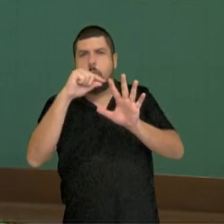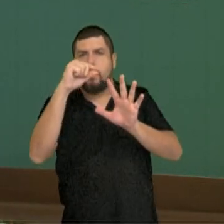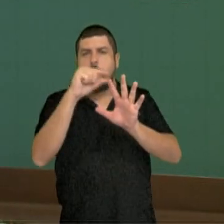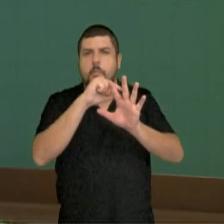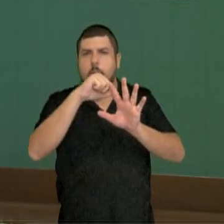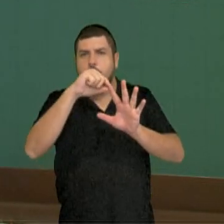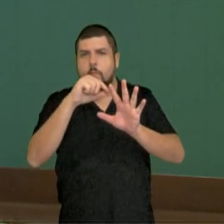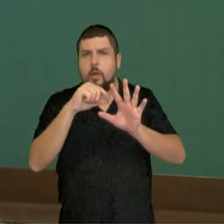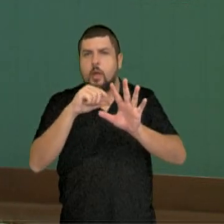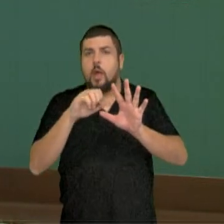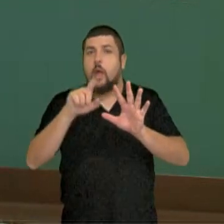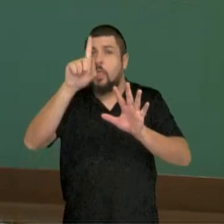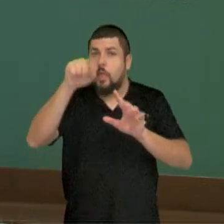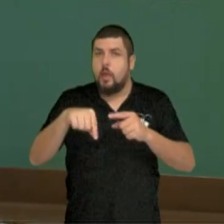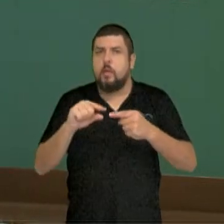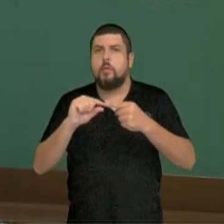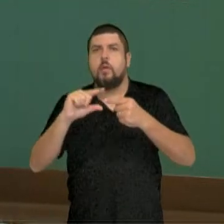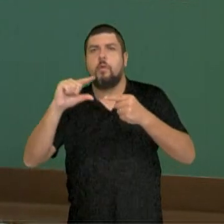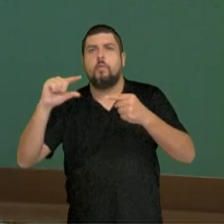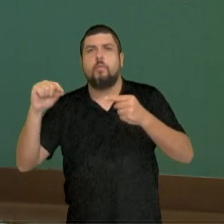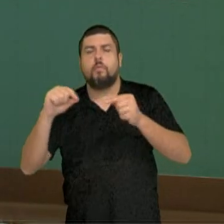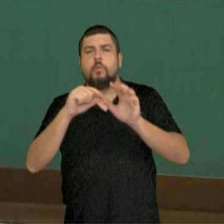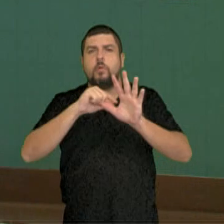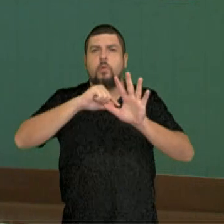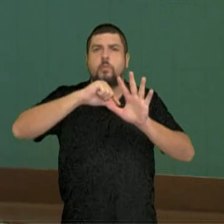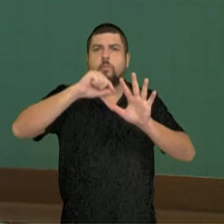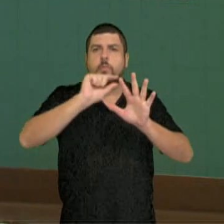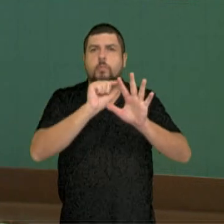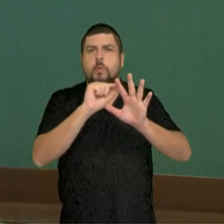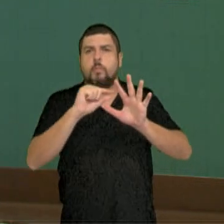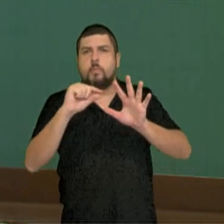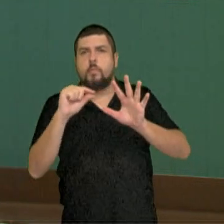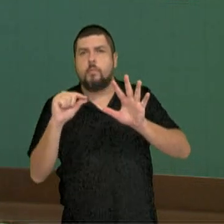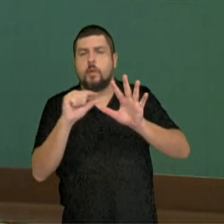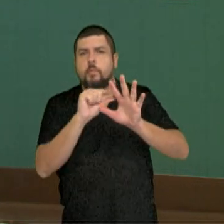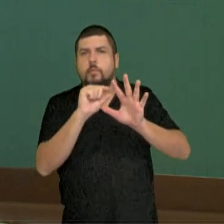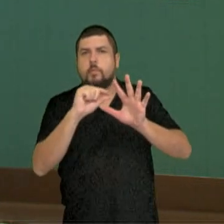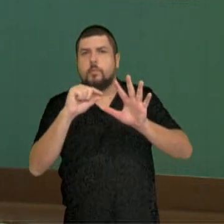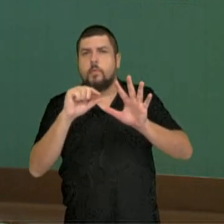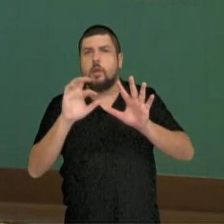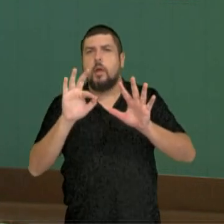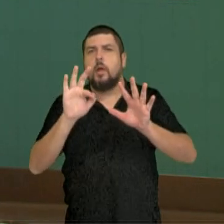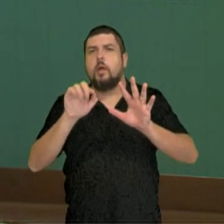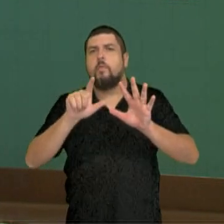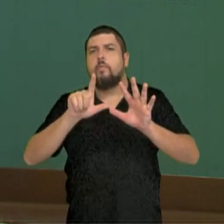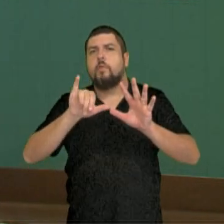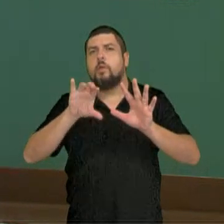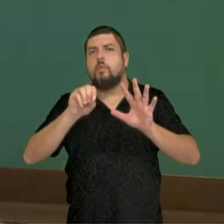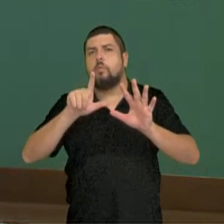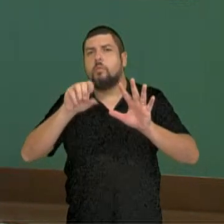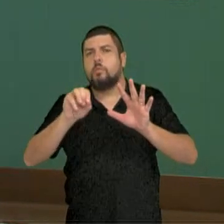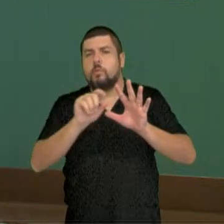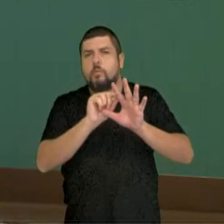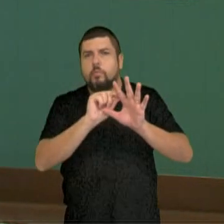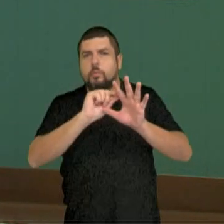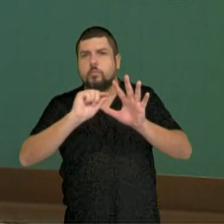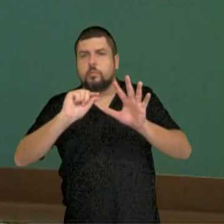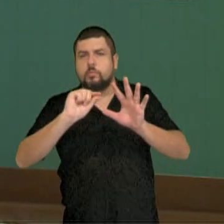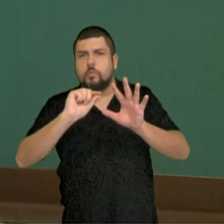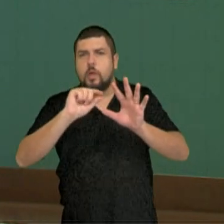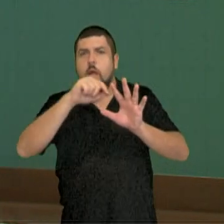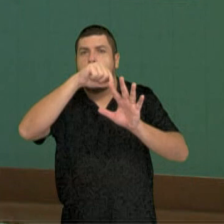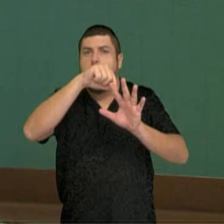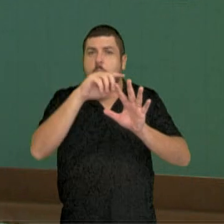estruturas menores que a formam. Cada uma delas nós chamamos de folhilo. E nesses folhilos, nós encontramos os